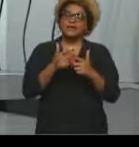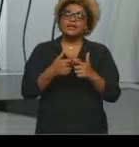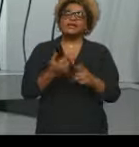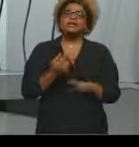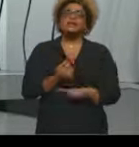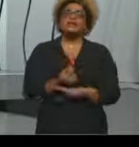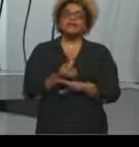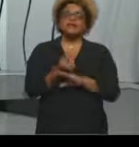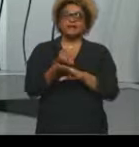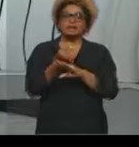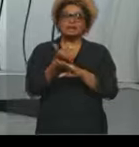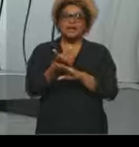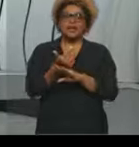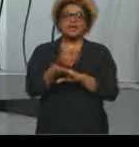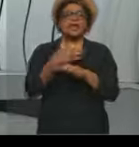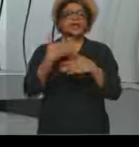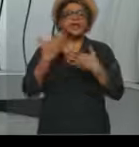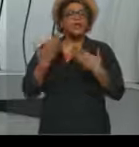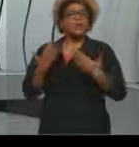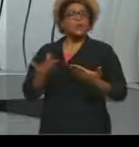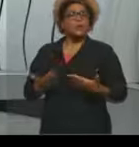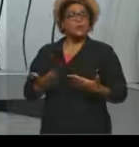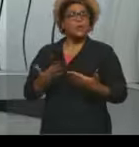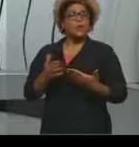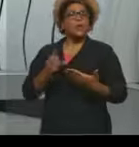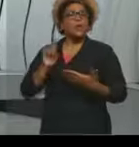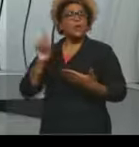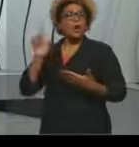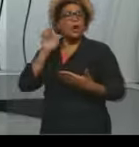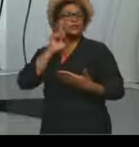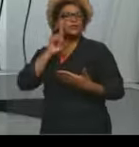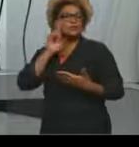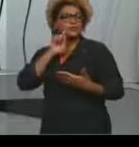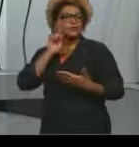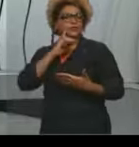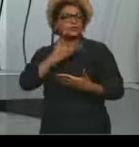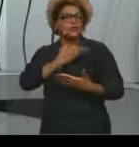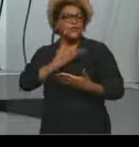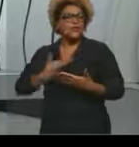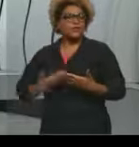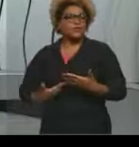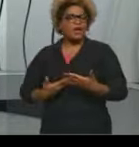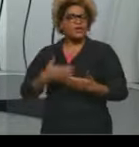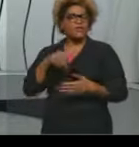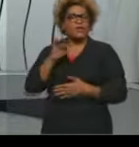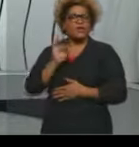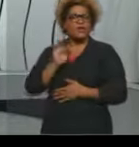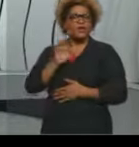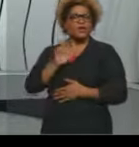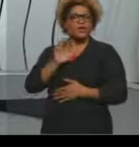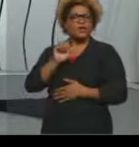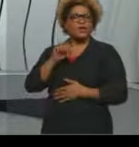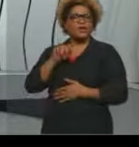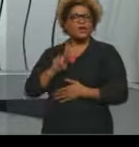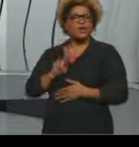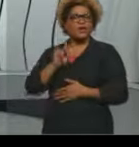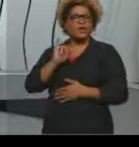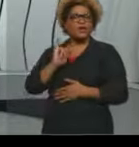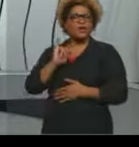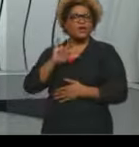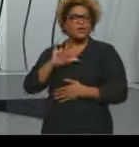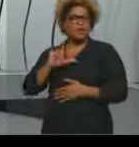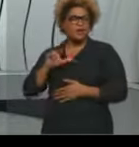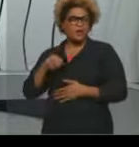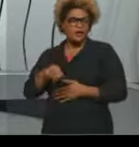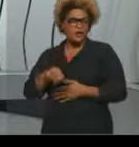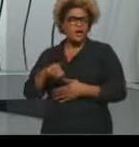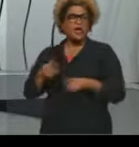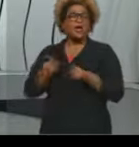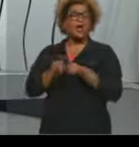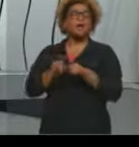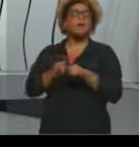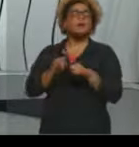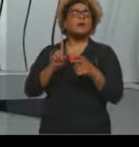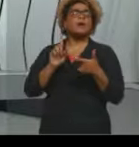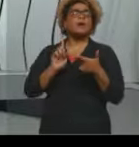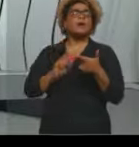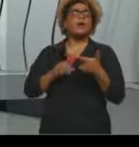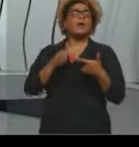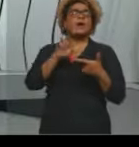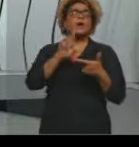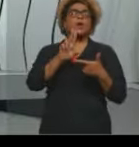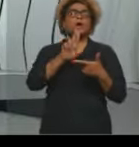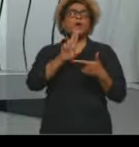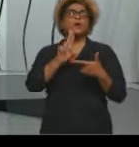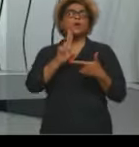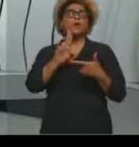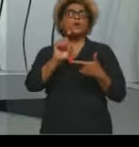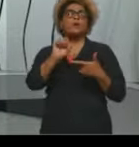o governo do Franklin Roosevelt, onde ele criou lá, né, um plano econômico, o New Deal, e nesse plano, ele acaba,